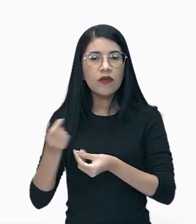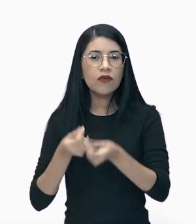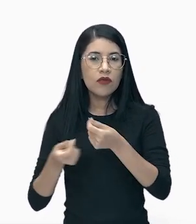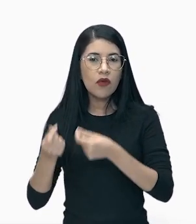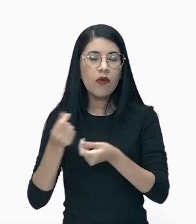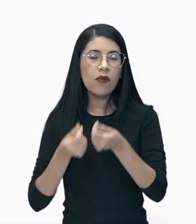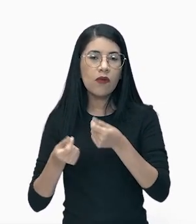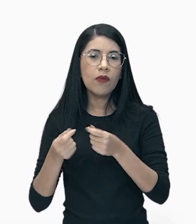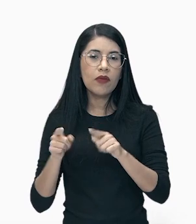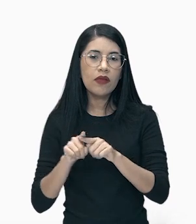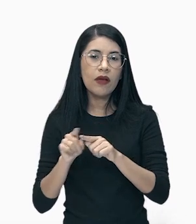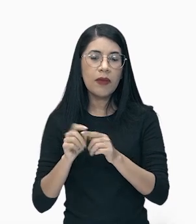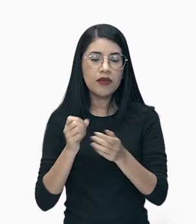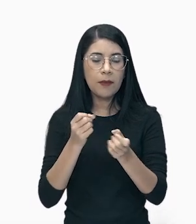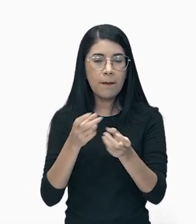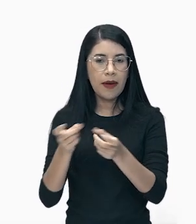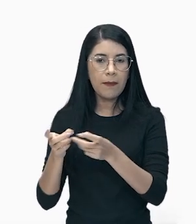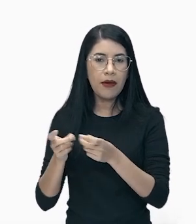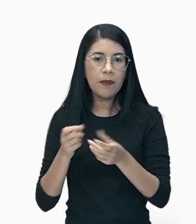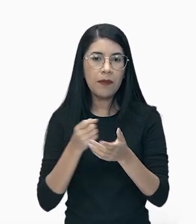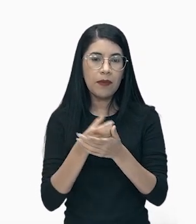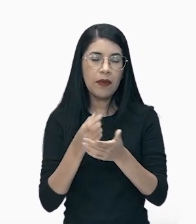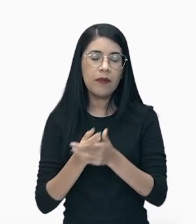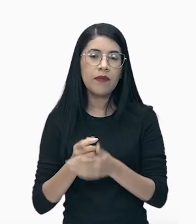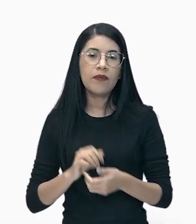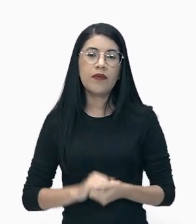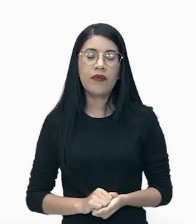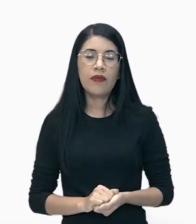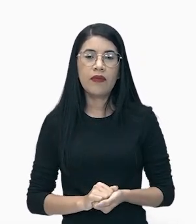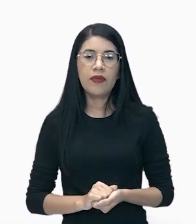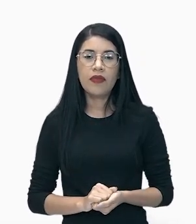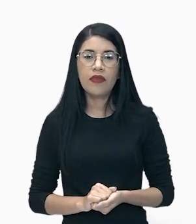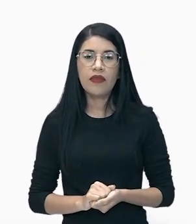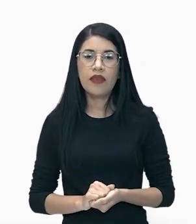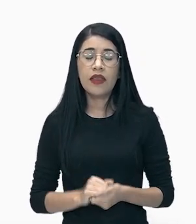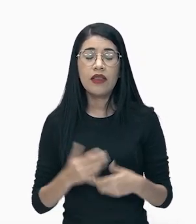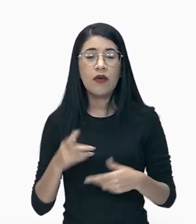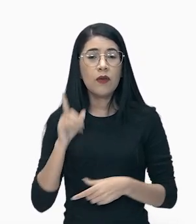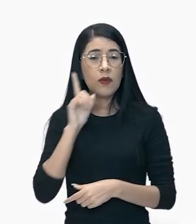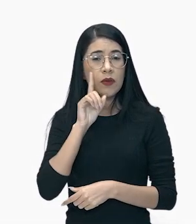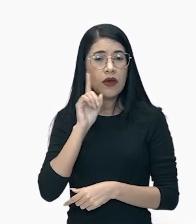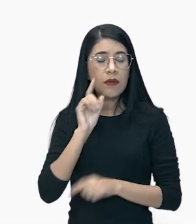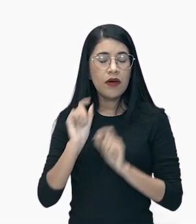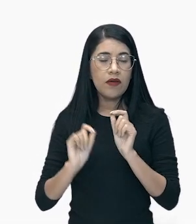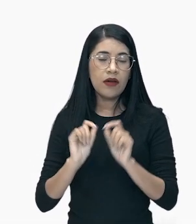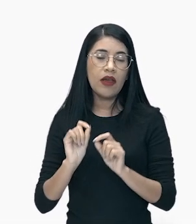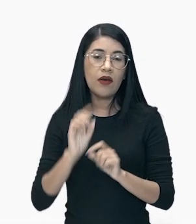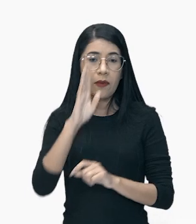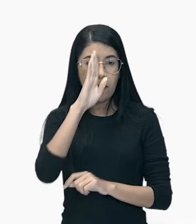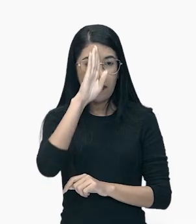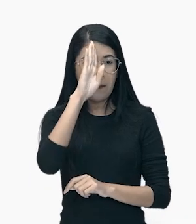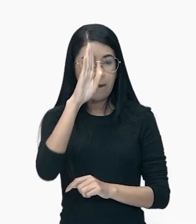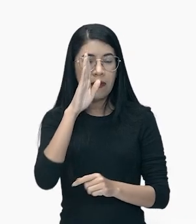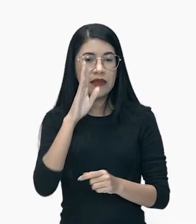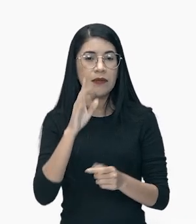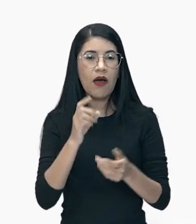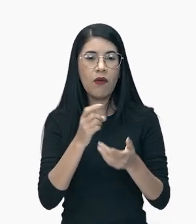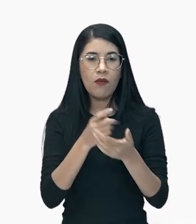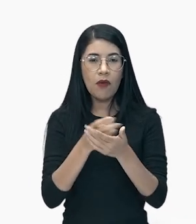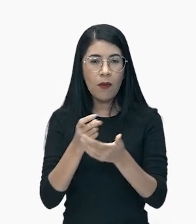sofreram muito com a grande depressão americana porque os americanos eram o seu principal